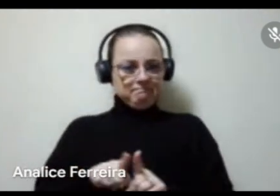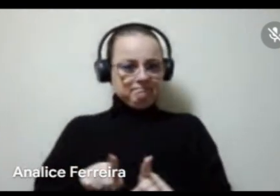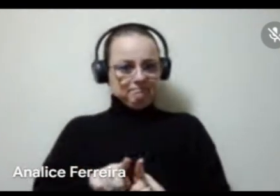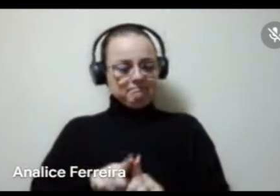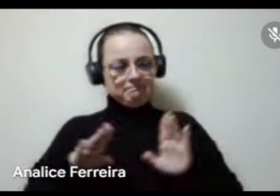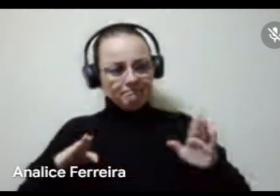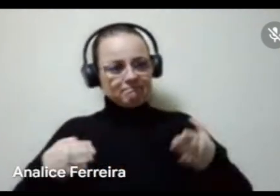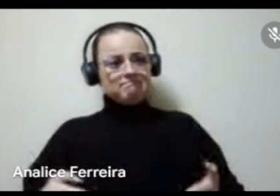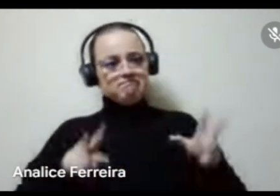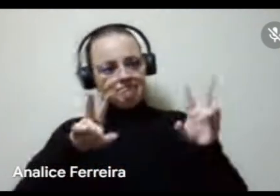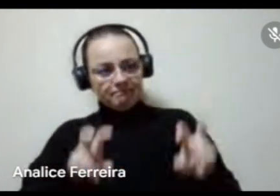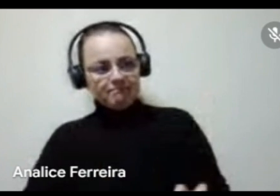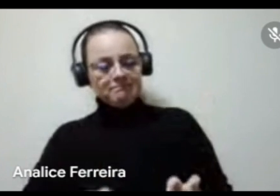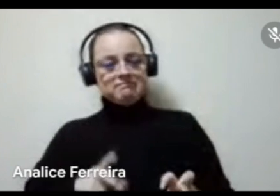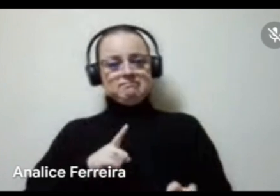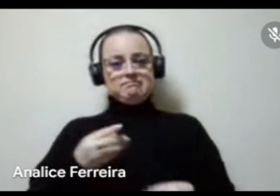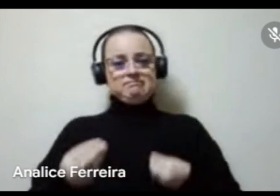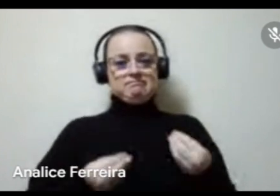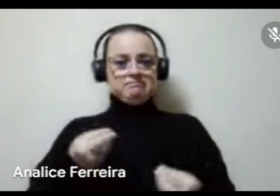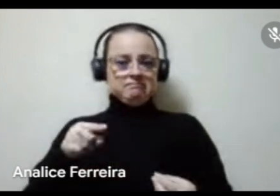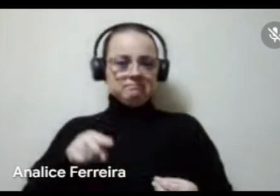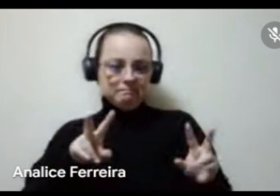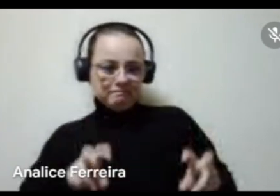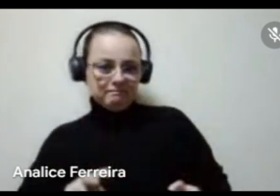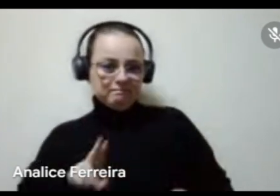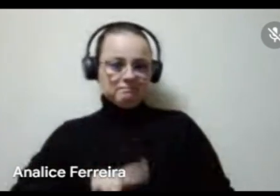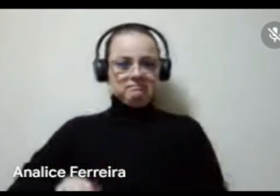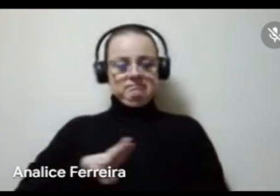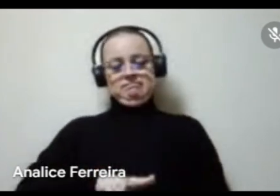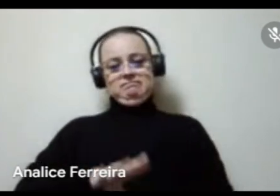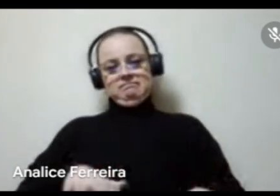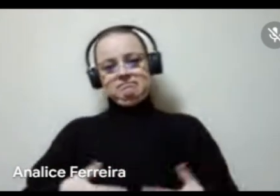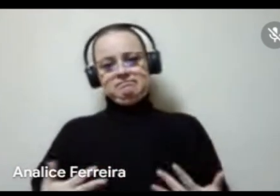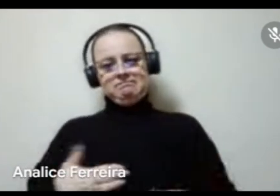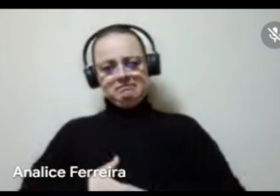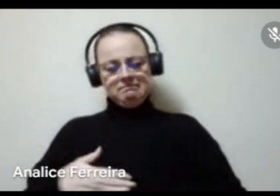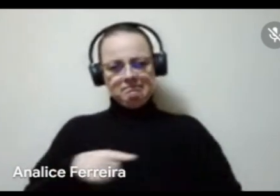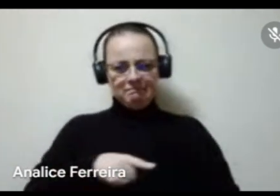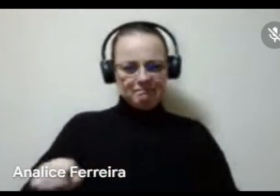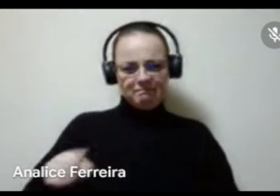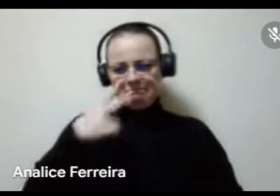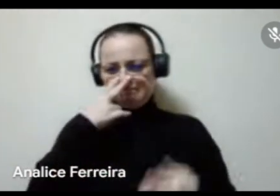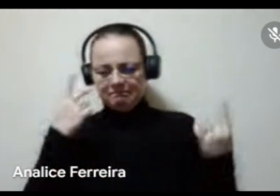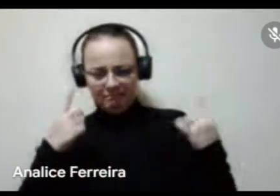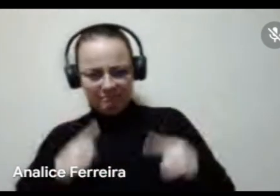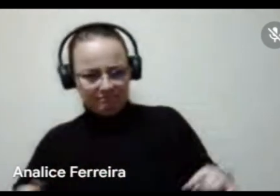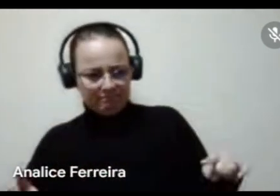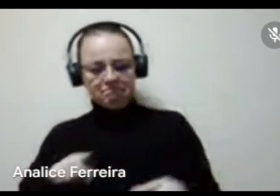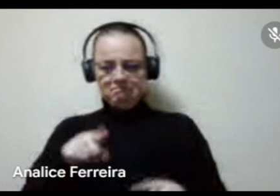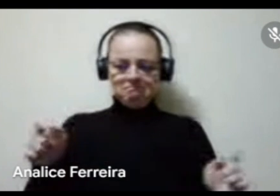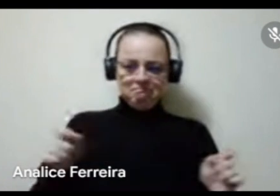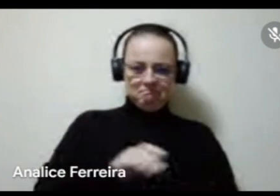ligadas a como esse recurso vai ser utilizado. Então, por mais que você seja da música, você pode